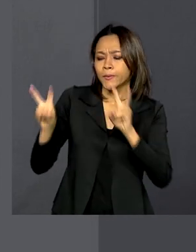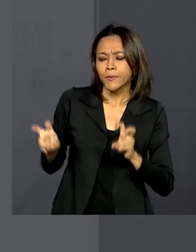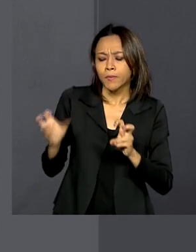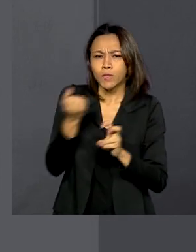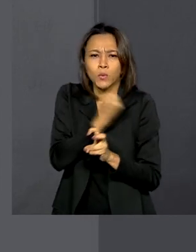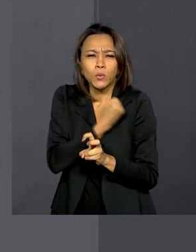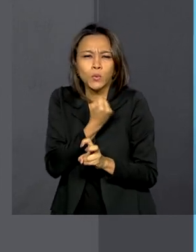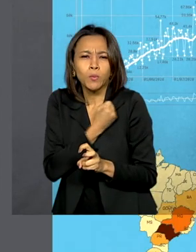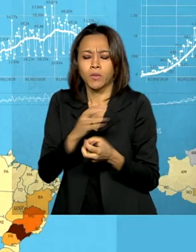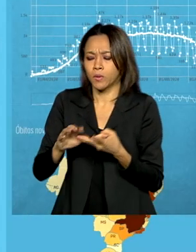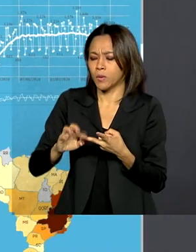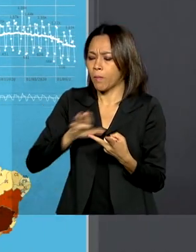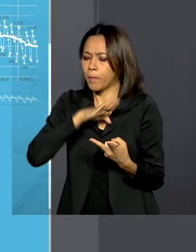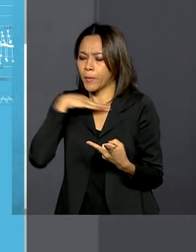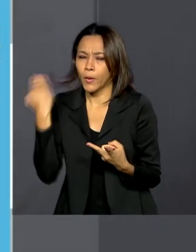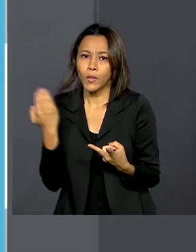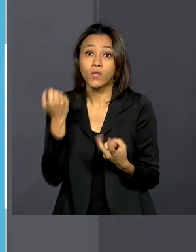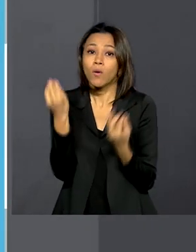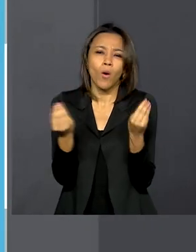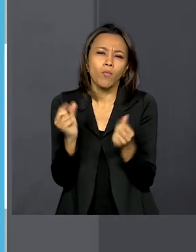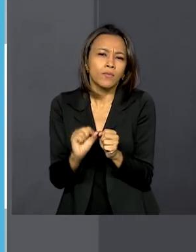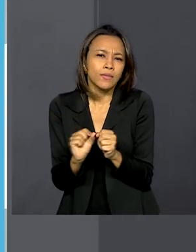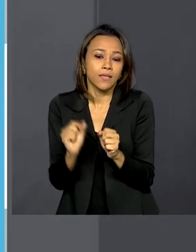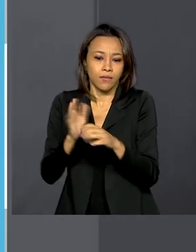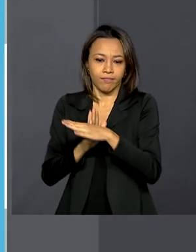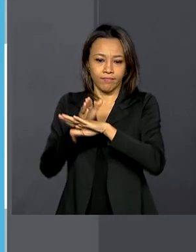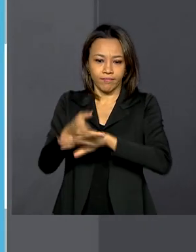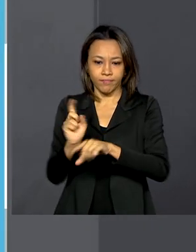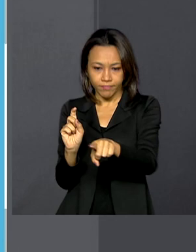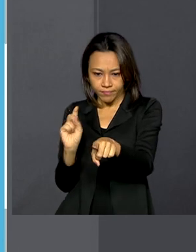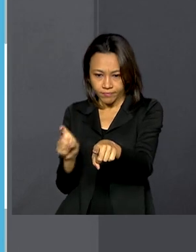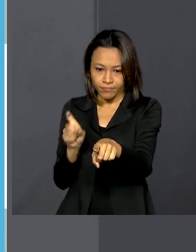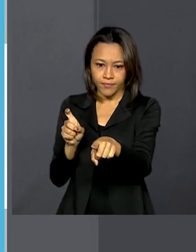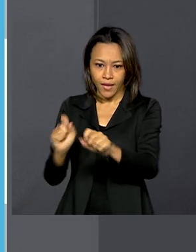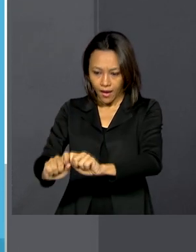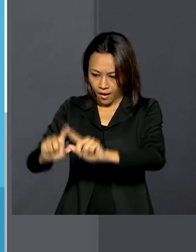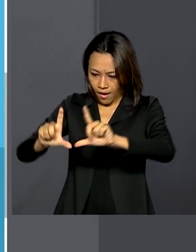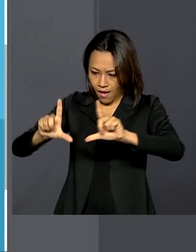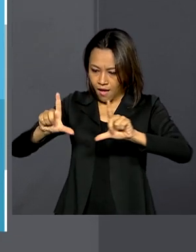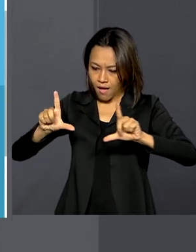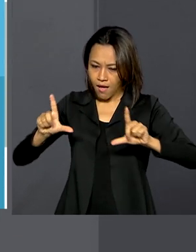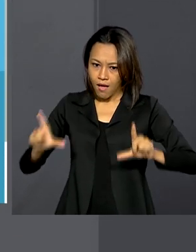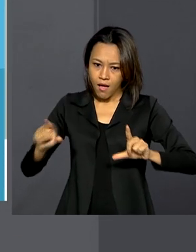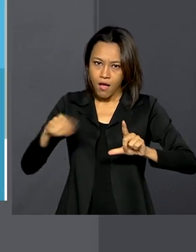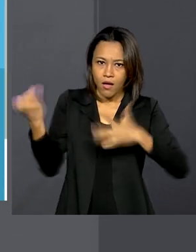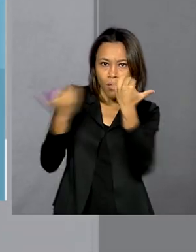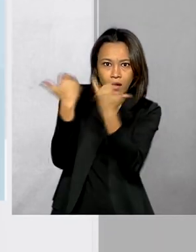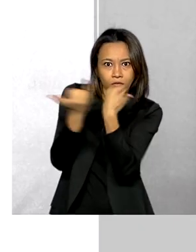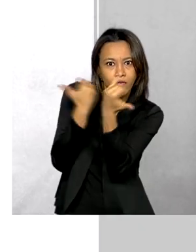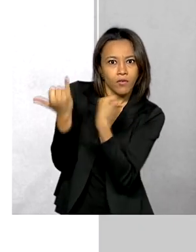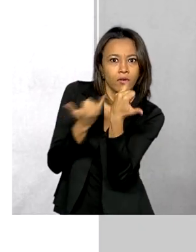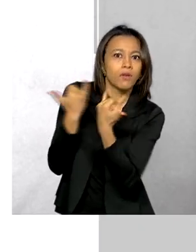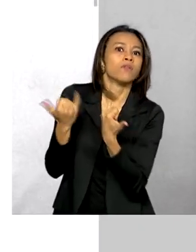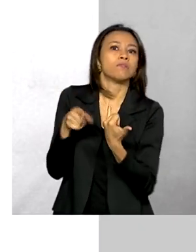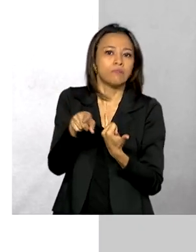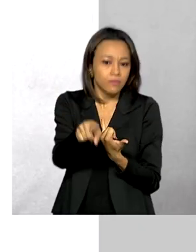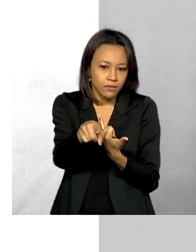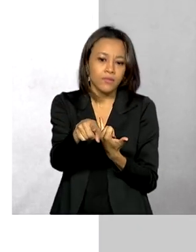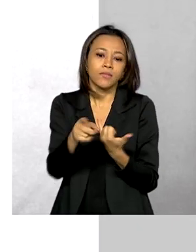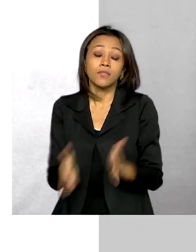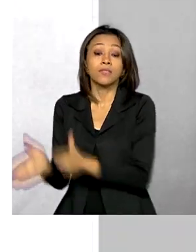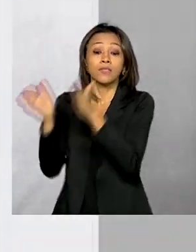casos e óbitos, basta clicar no ícone e ter acesso às informações do Sistema Único de Saúde.